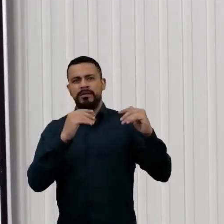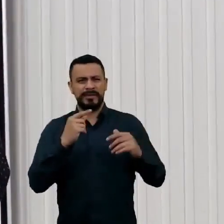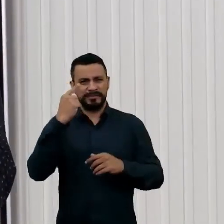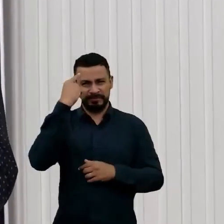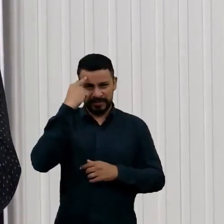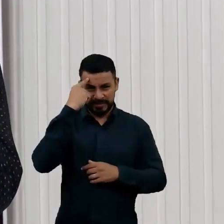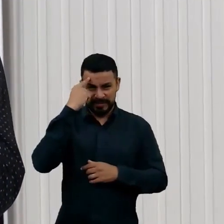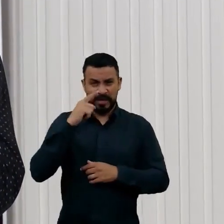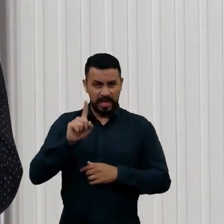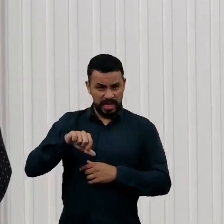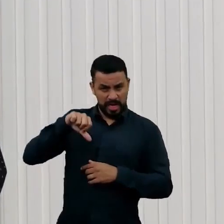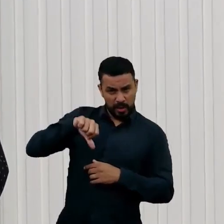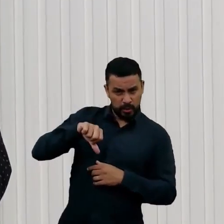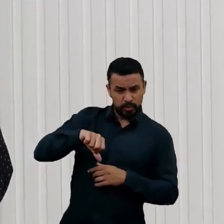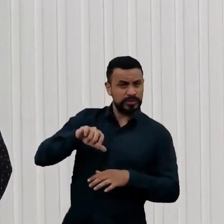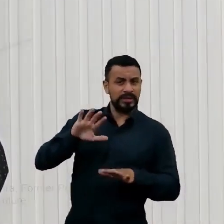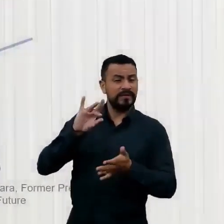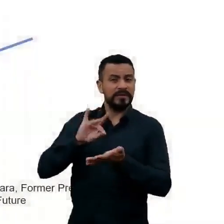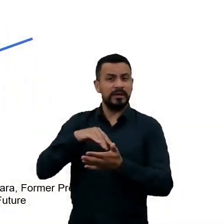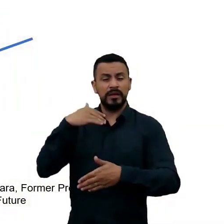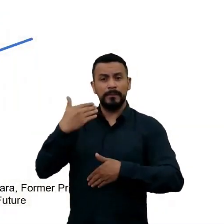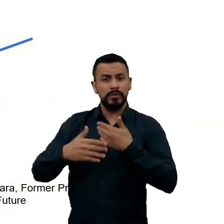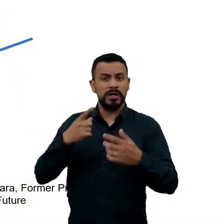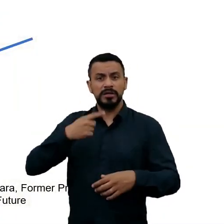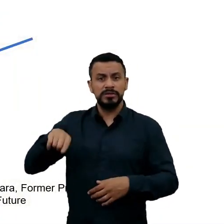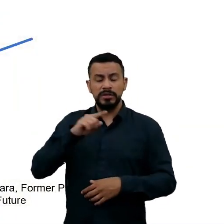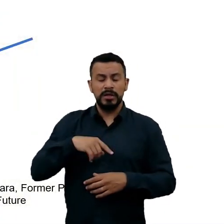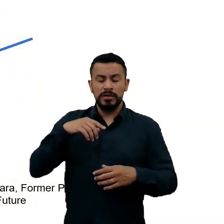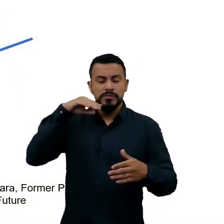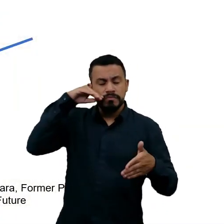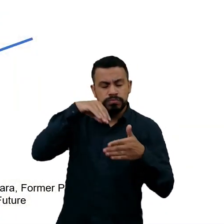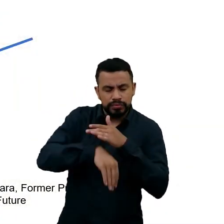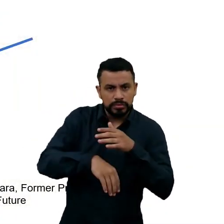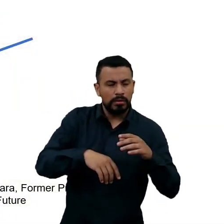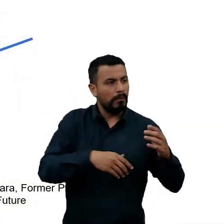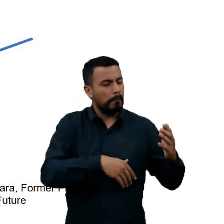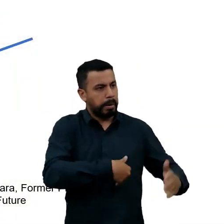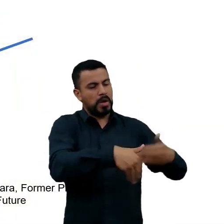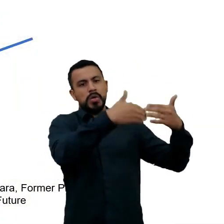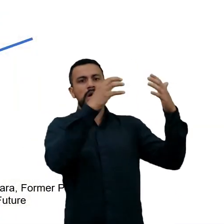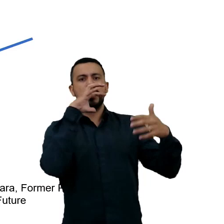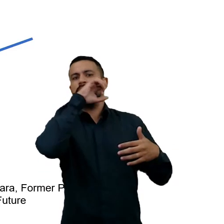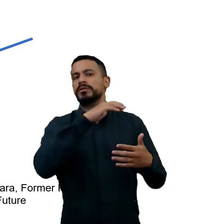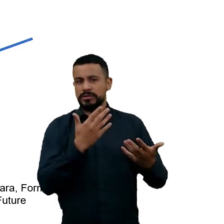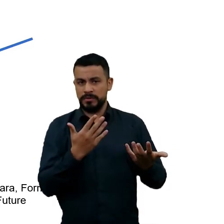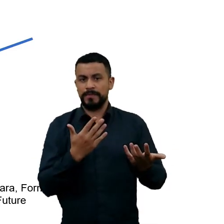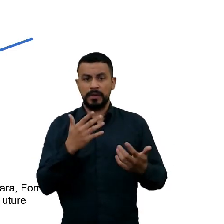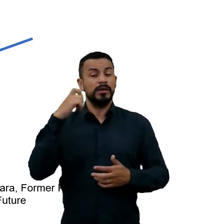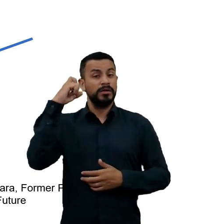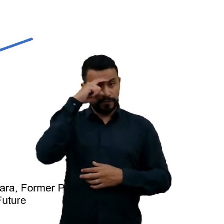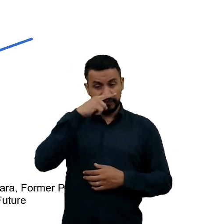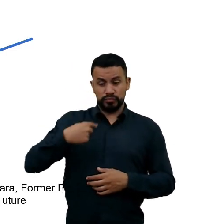realidade. E gente acaba dormindo e de repente as coisas emergem novamente. E é muito difícil para os seres humanos se manterem